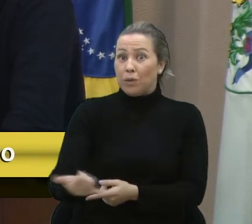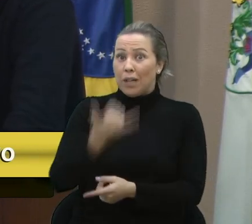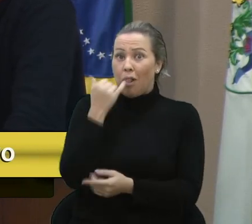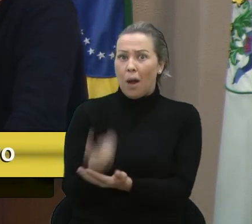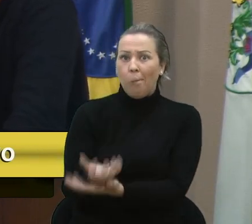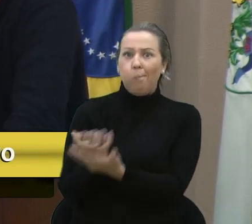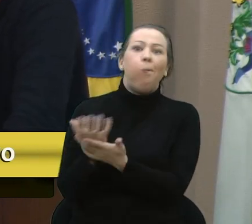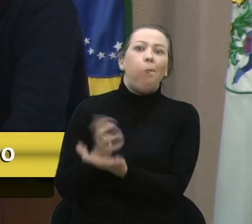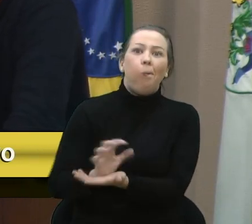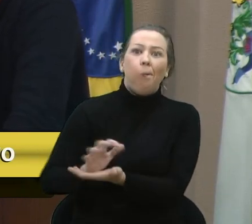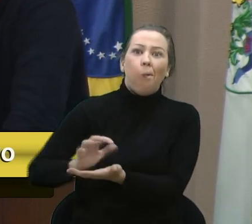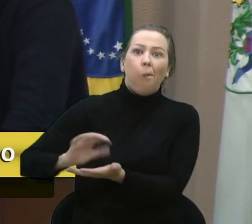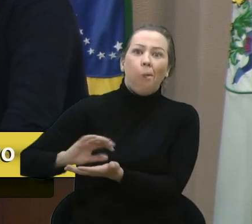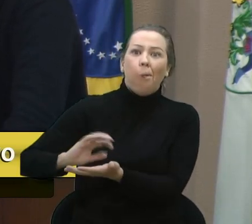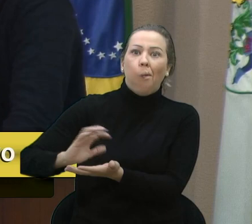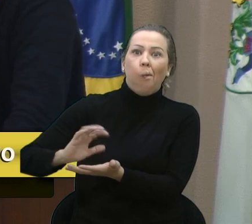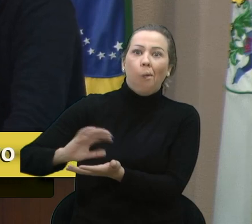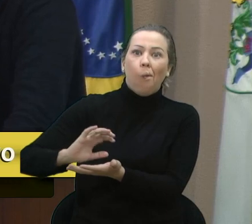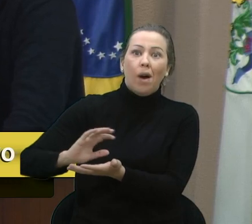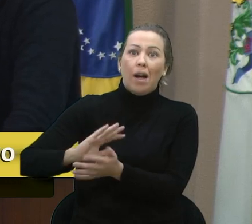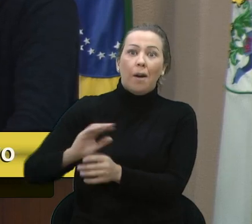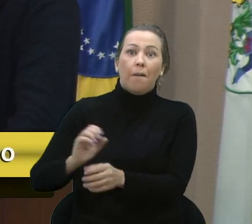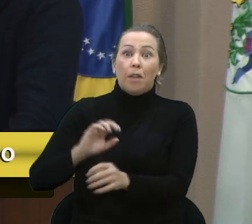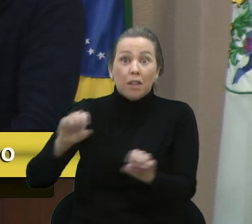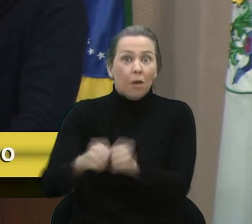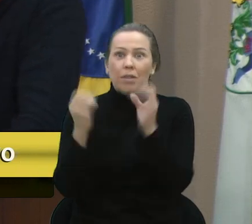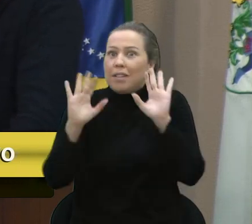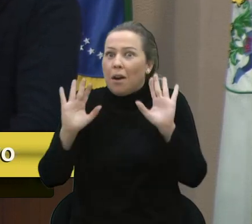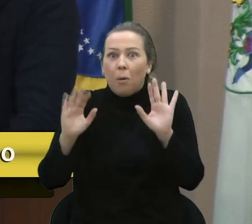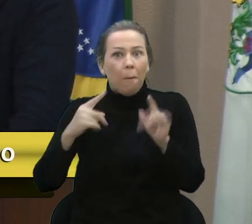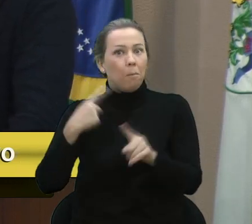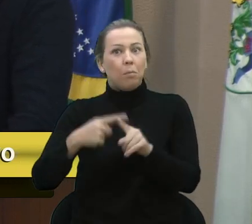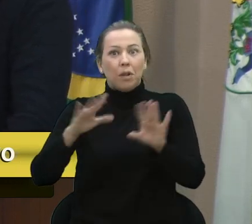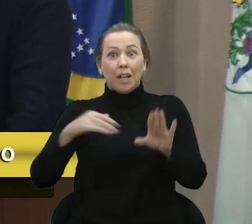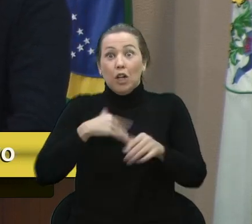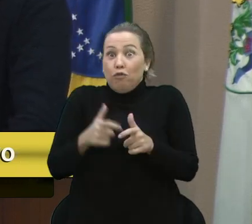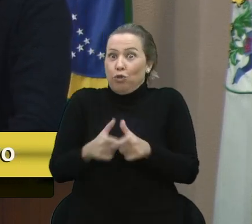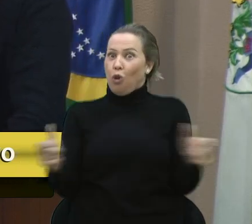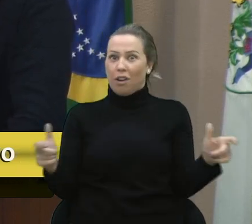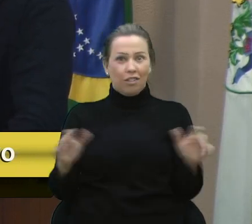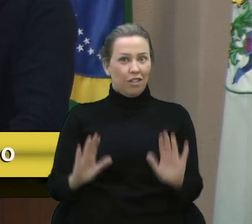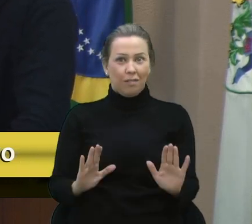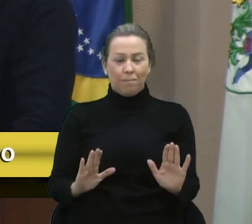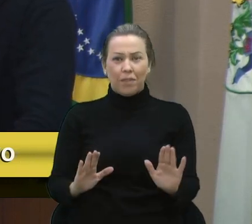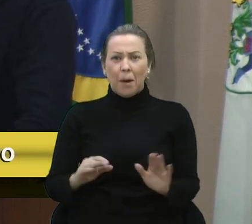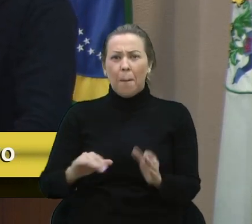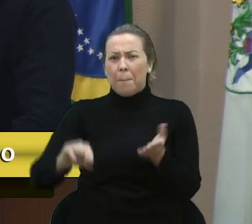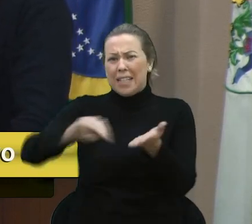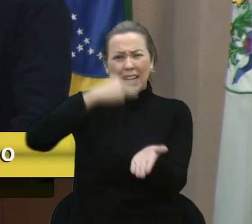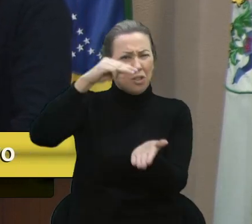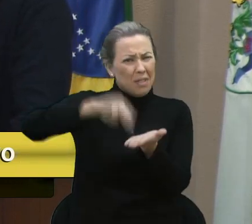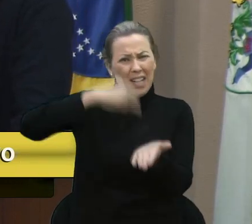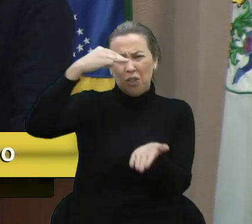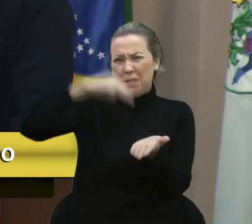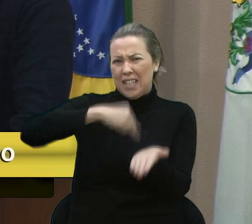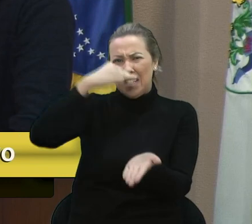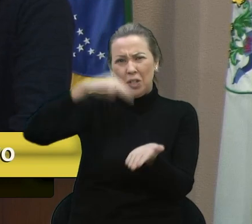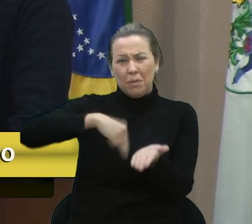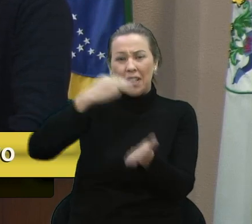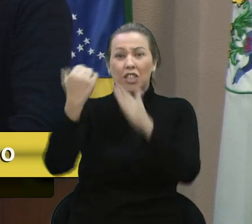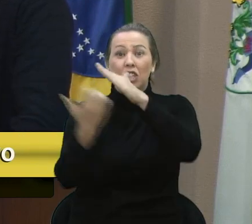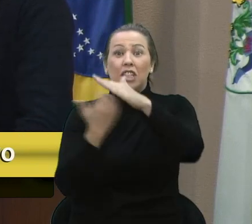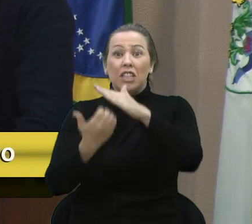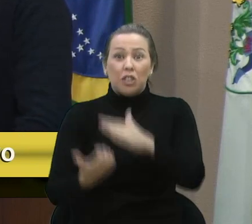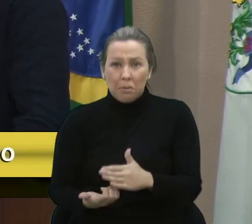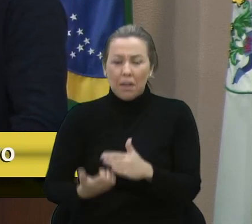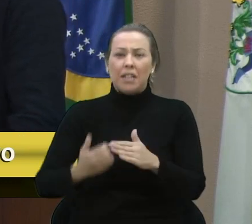vereador Fantinel, olha, não bugou porque tive sorte. Mensagens e mais mensagens de empresas,